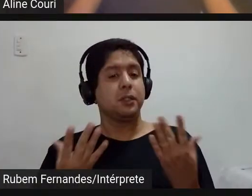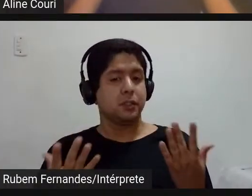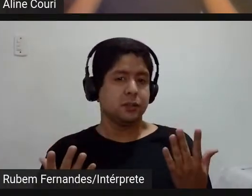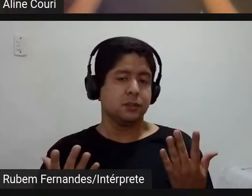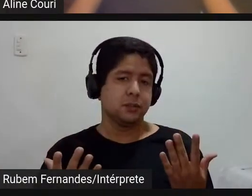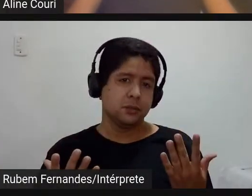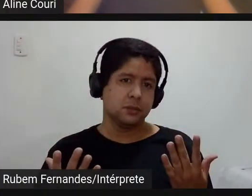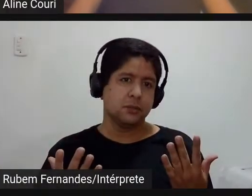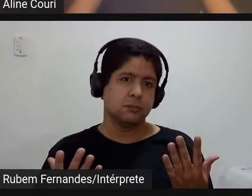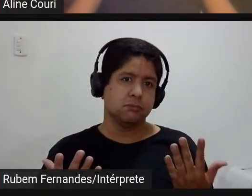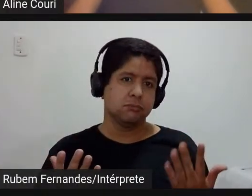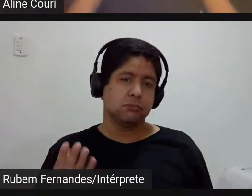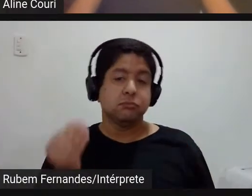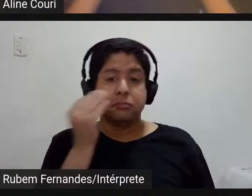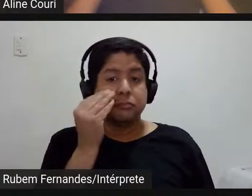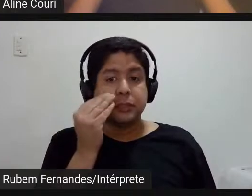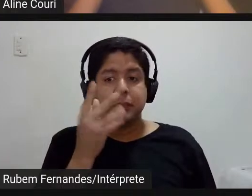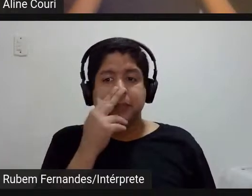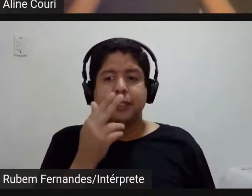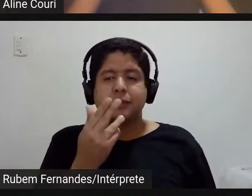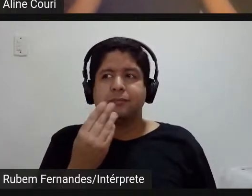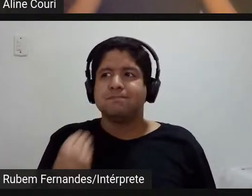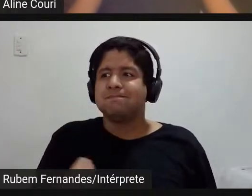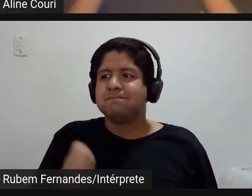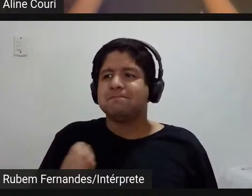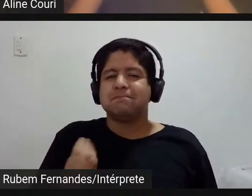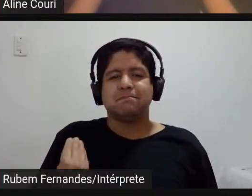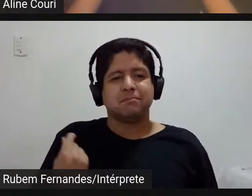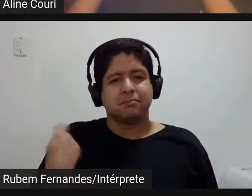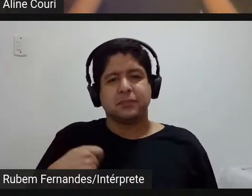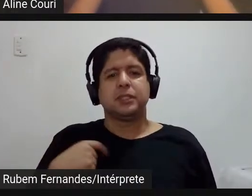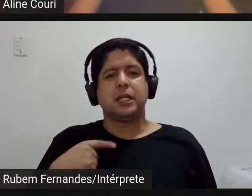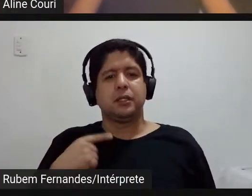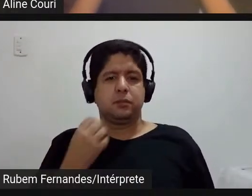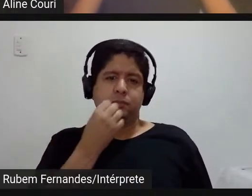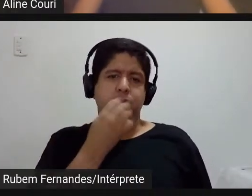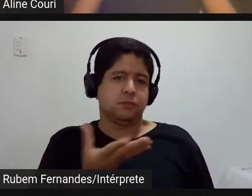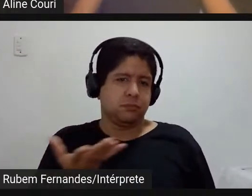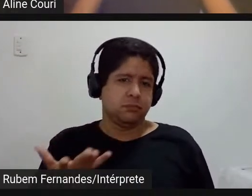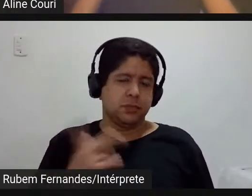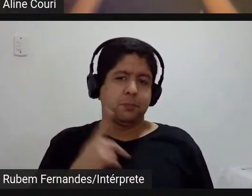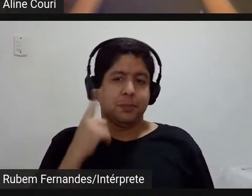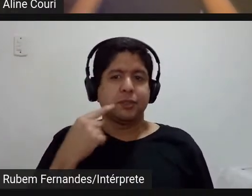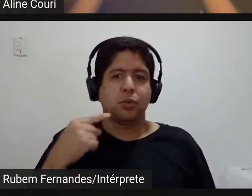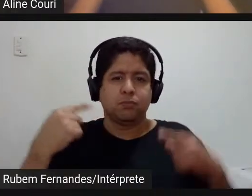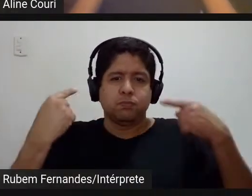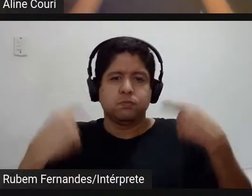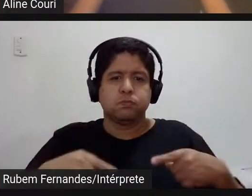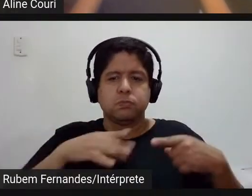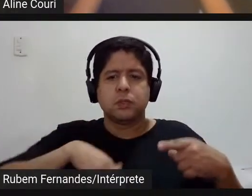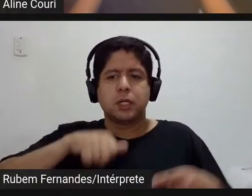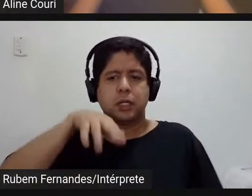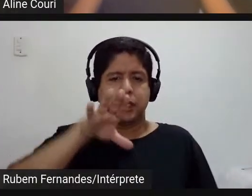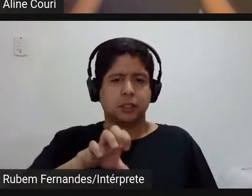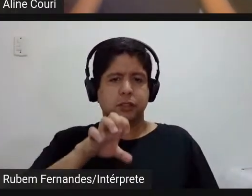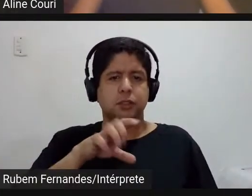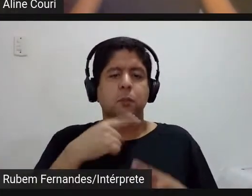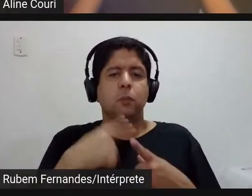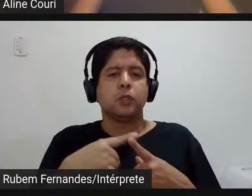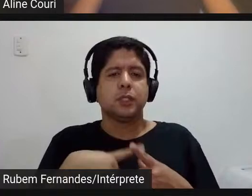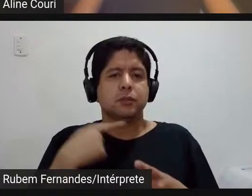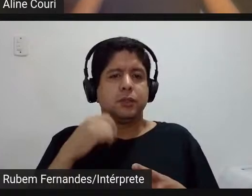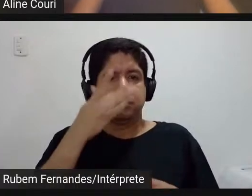enfim viver de uma forma mais livre né e está certo que isso coloca desafios no campo da arte mesmo das pessoas que precisam